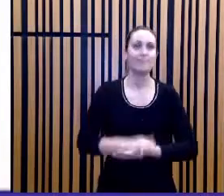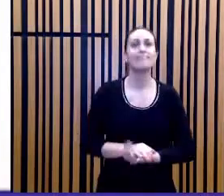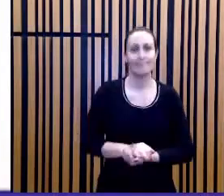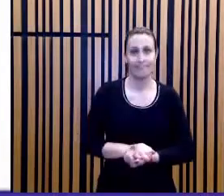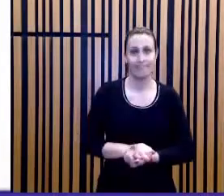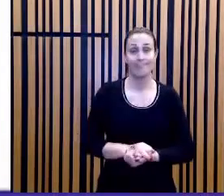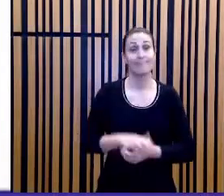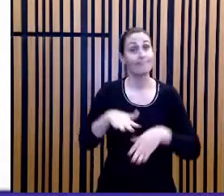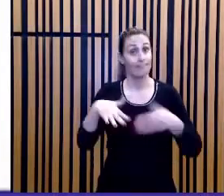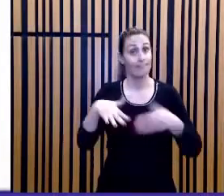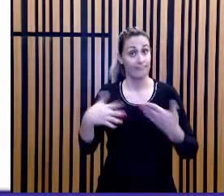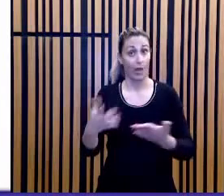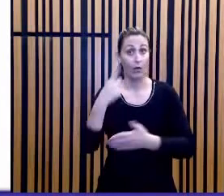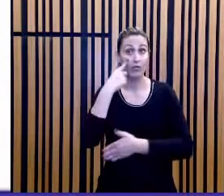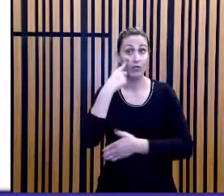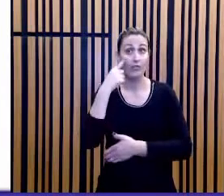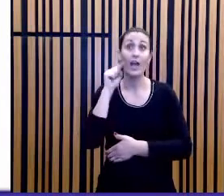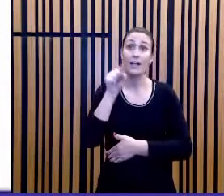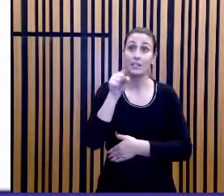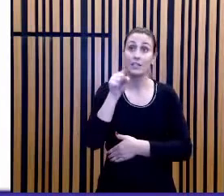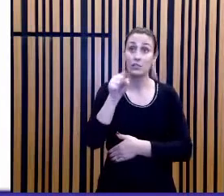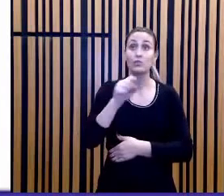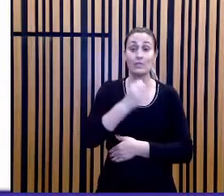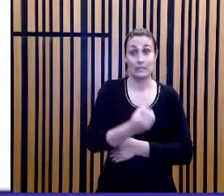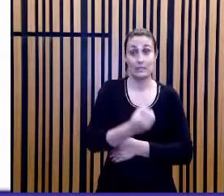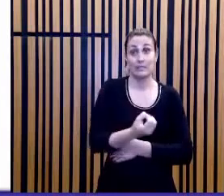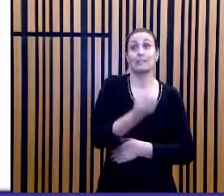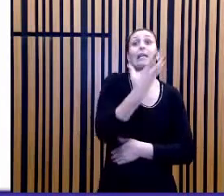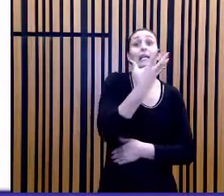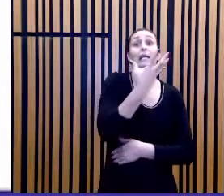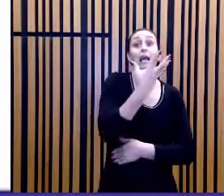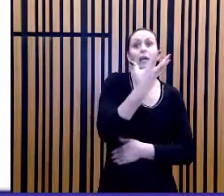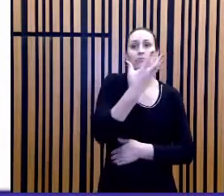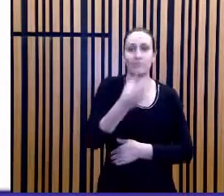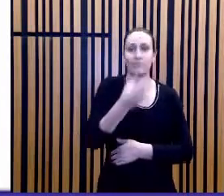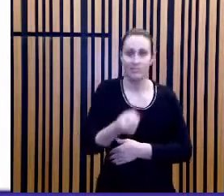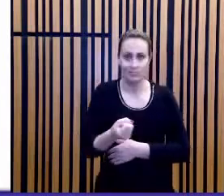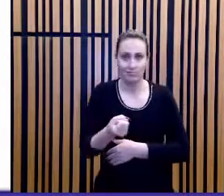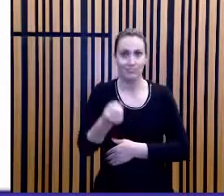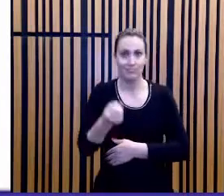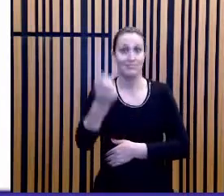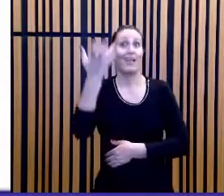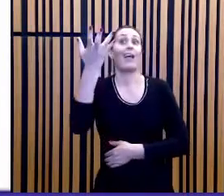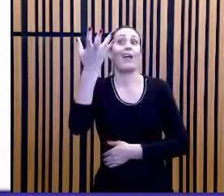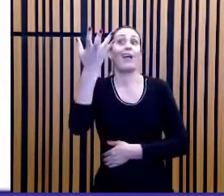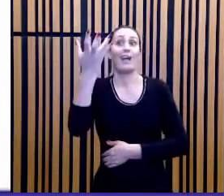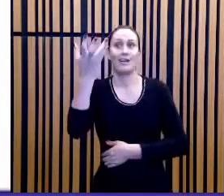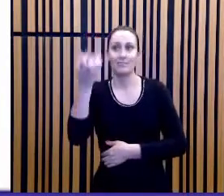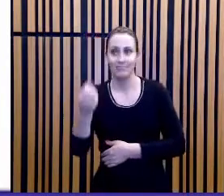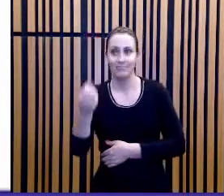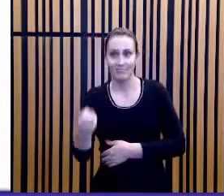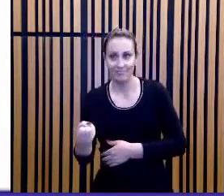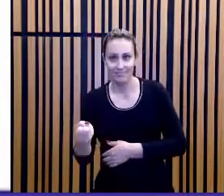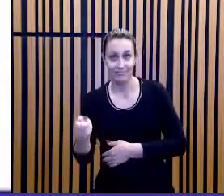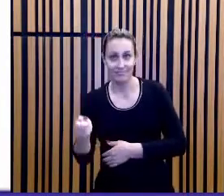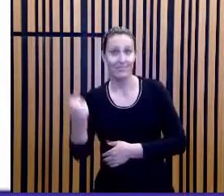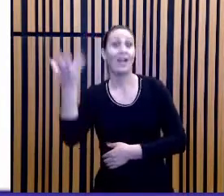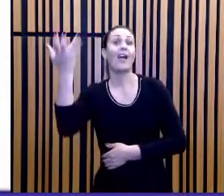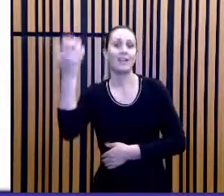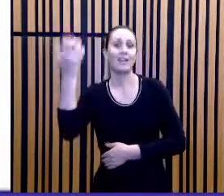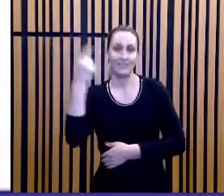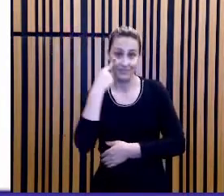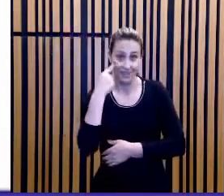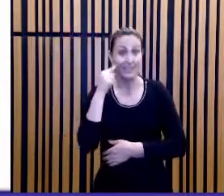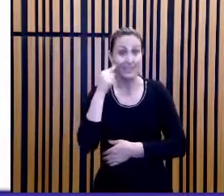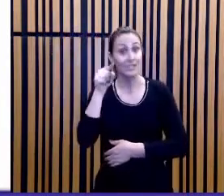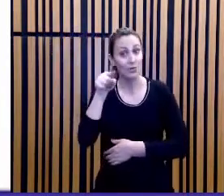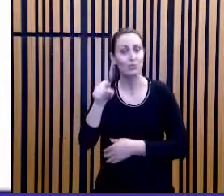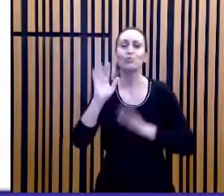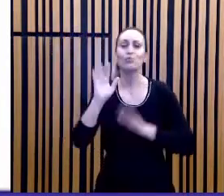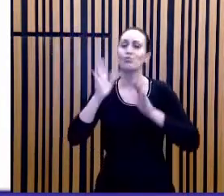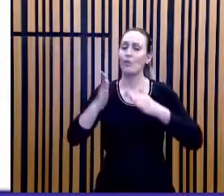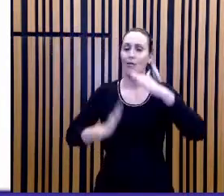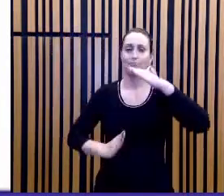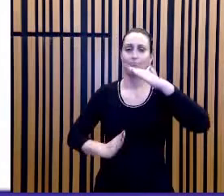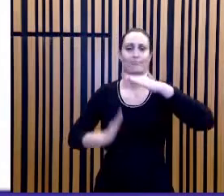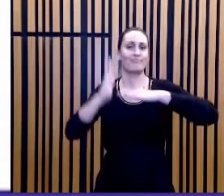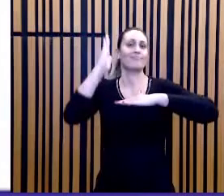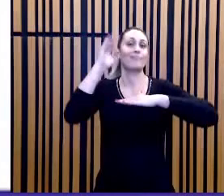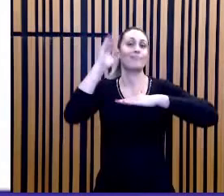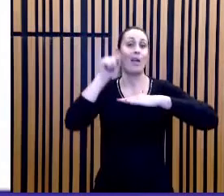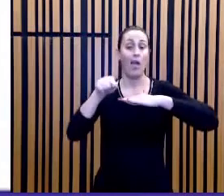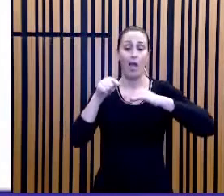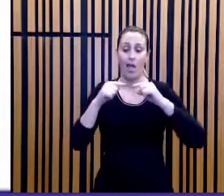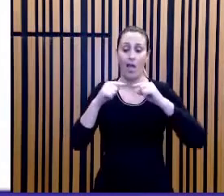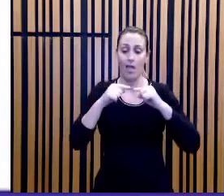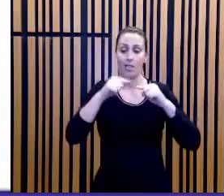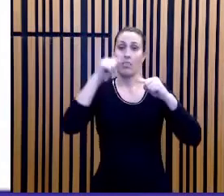Liga quando ultrapassa Tc, desliga. Olha bem, tem três pontos no gráfico, em que de baixo para cima o gráfico ultrapassa a linha horizontal